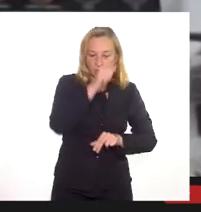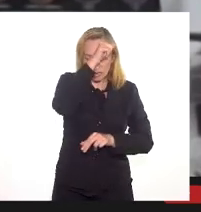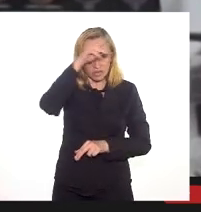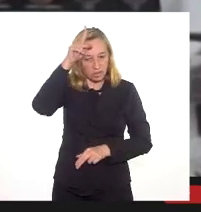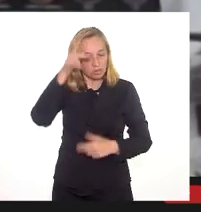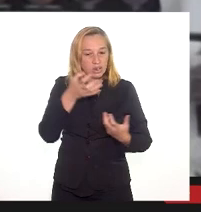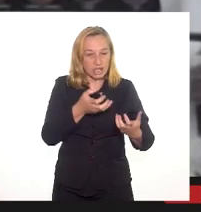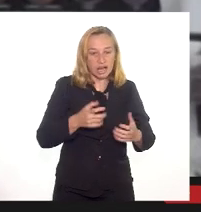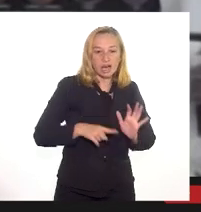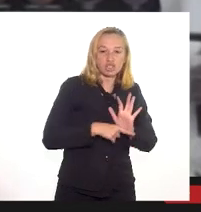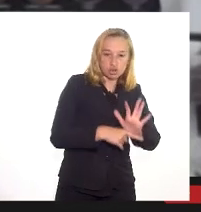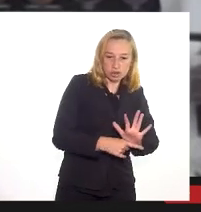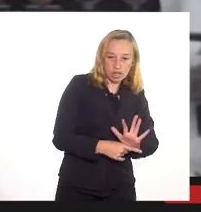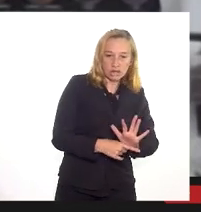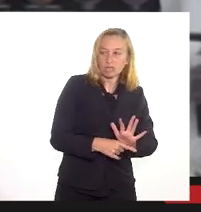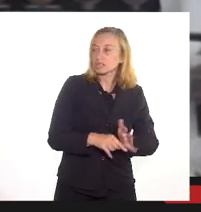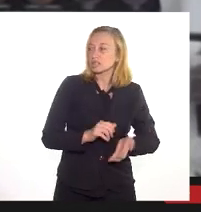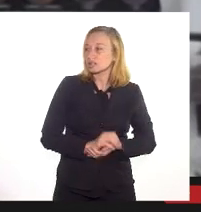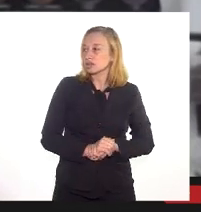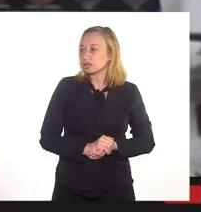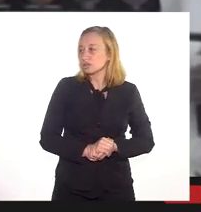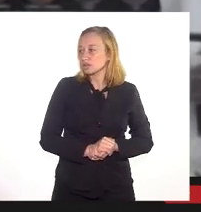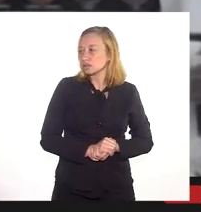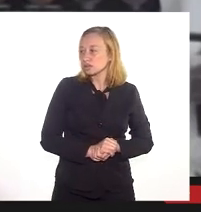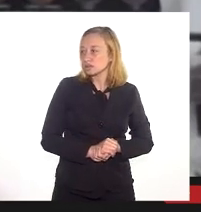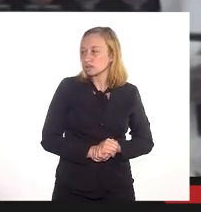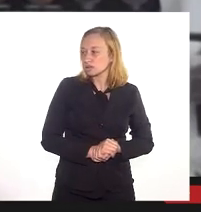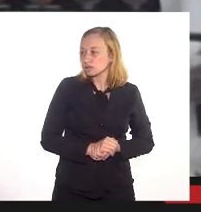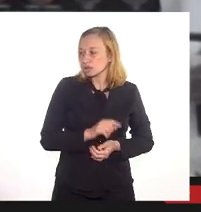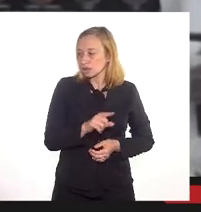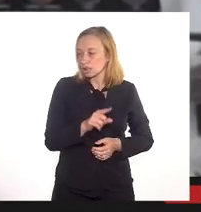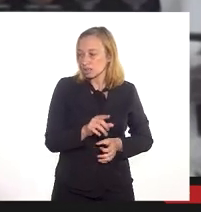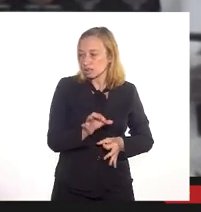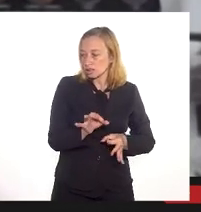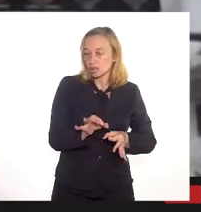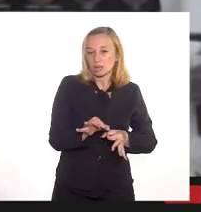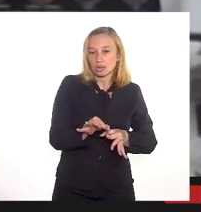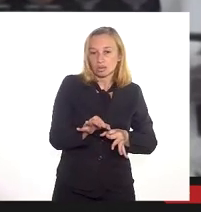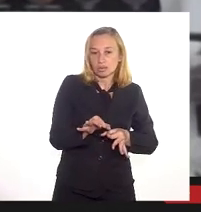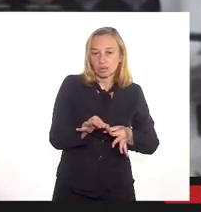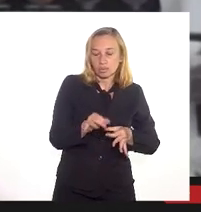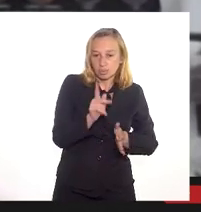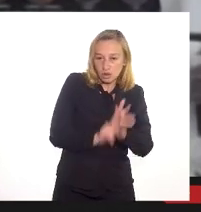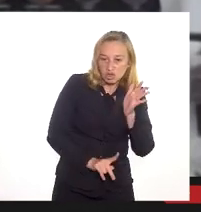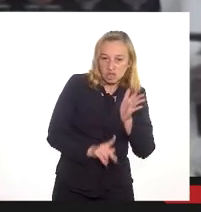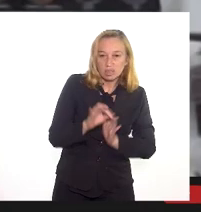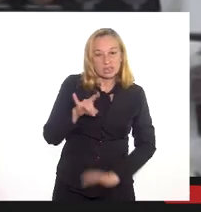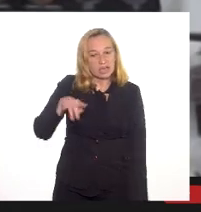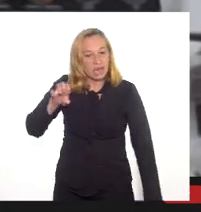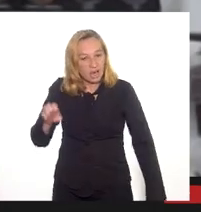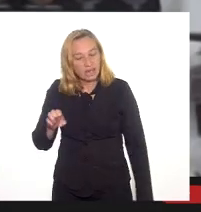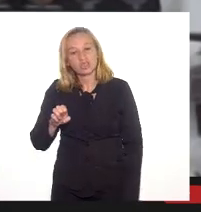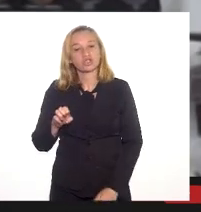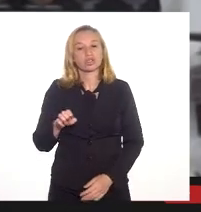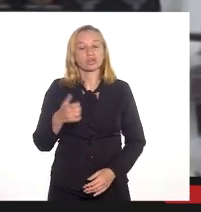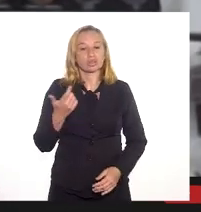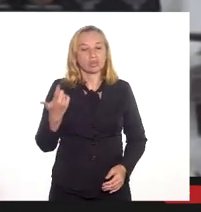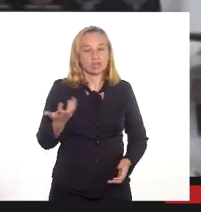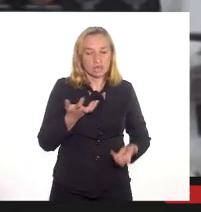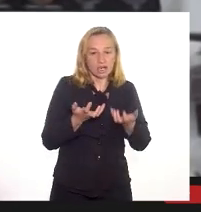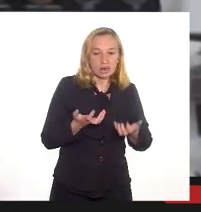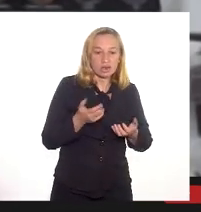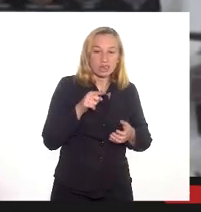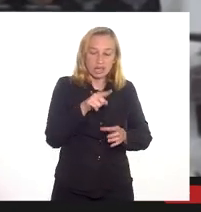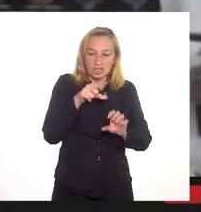possa estar empregando em todo aquele entorno. Então, esse projeto do SEARG, o que a gente pretende é fazer com que esse